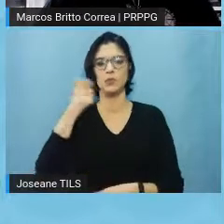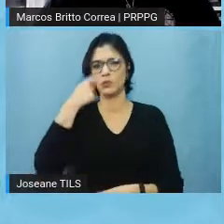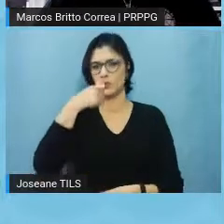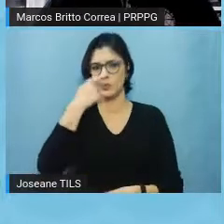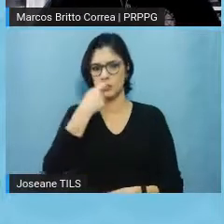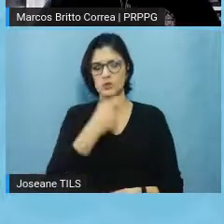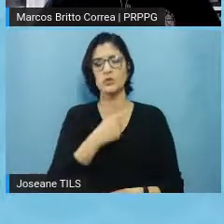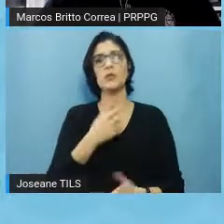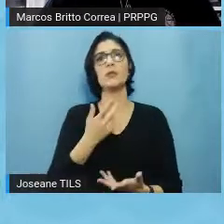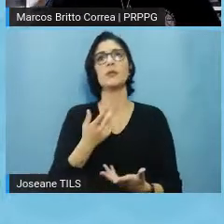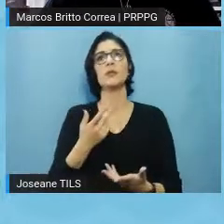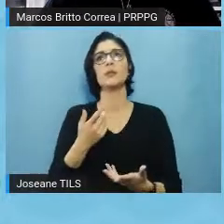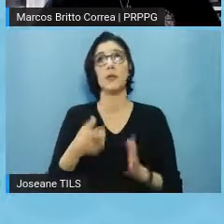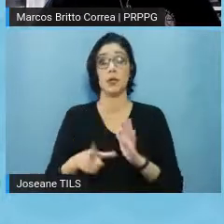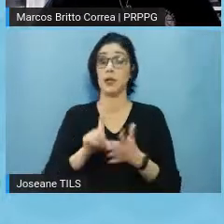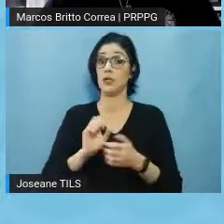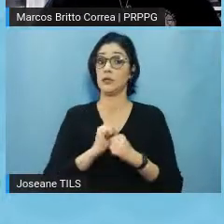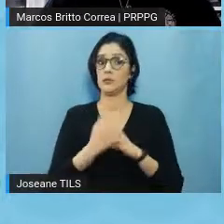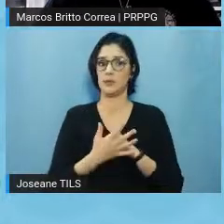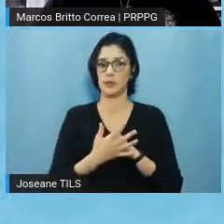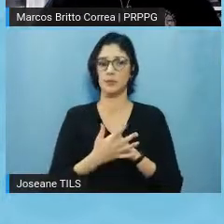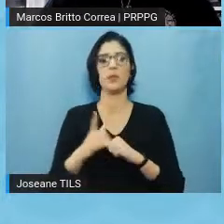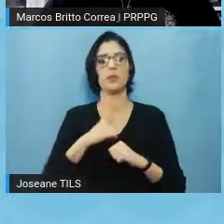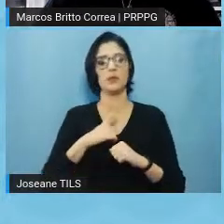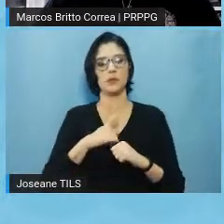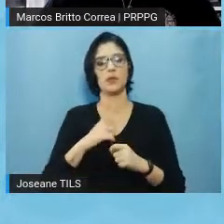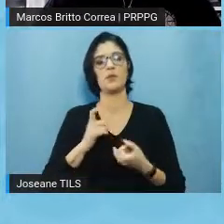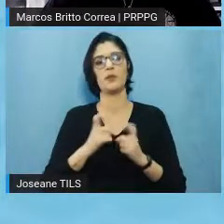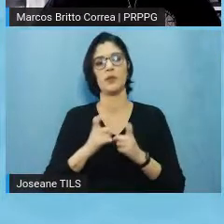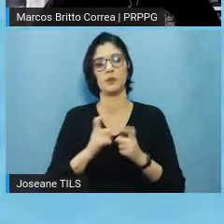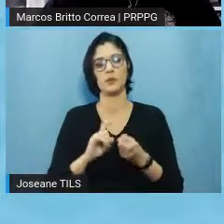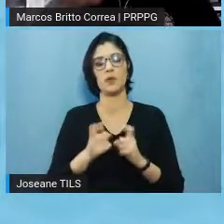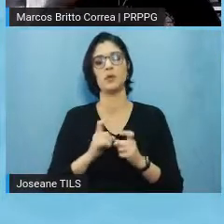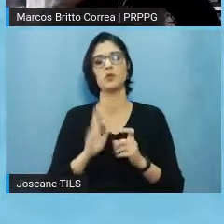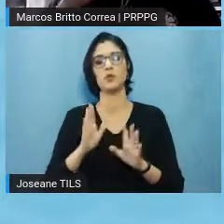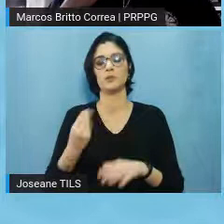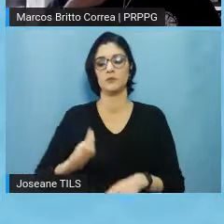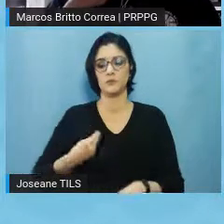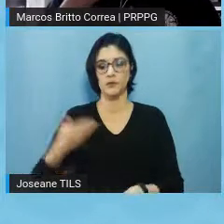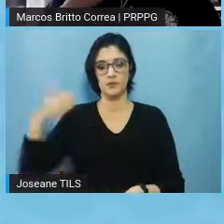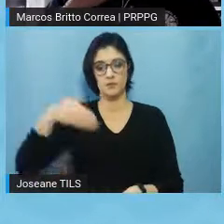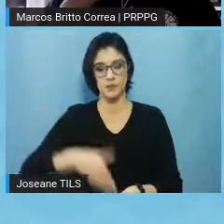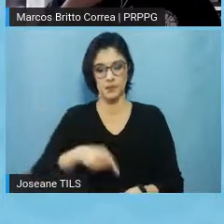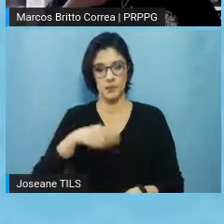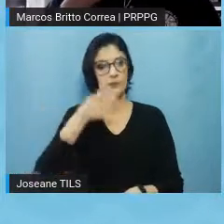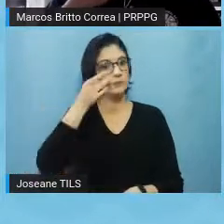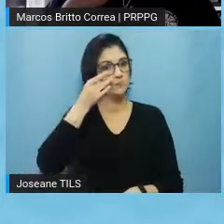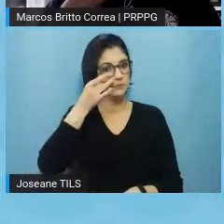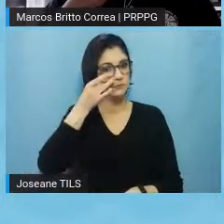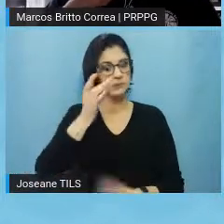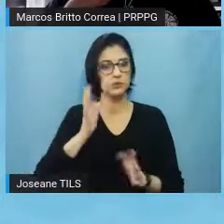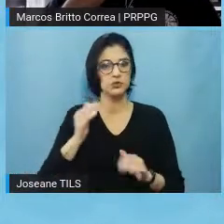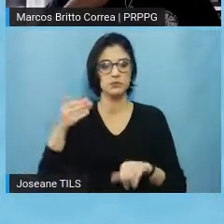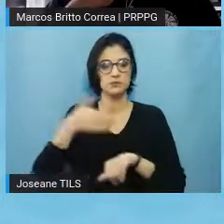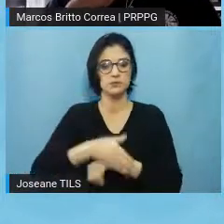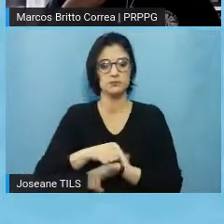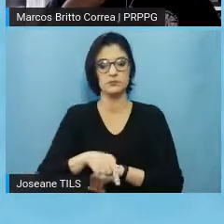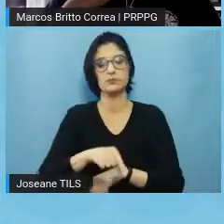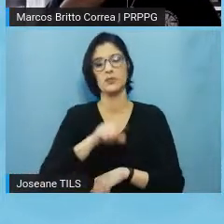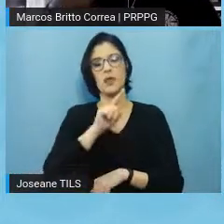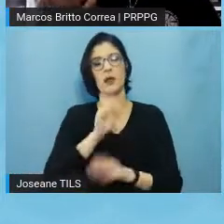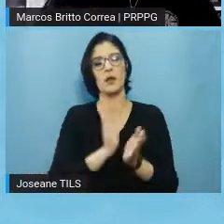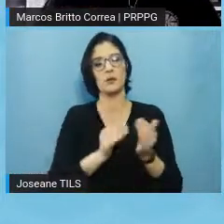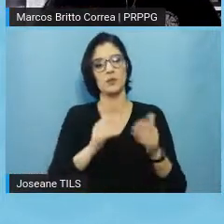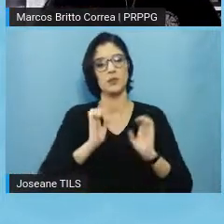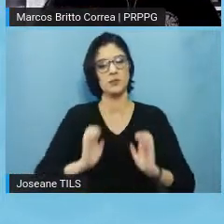online, mas antes da pandemia, pandemia, um mês antes da gente parar as atividades, eles tiveram presencialmente visitando o comitê de ética da medicina, e a